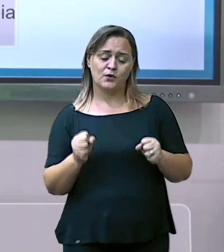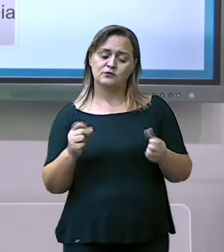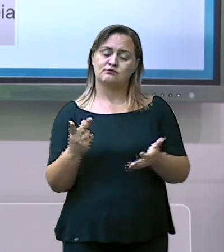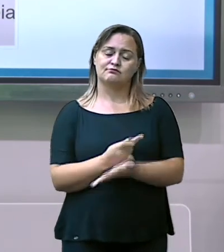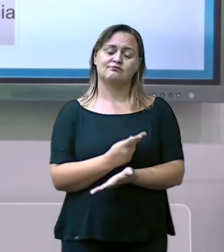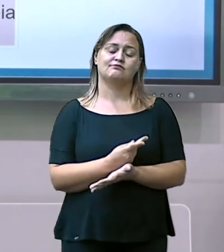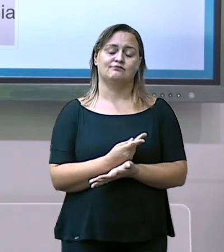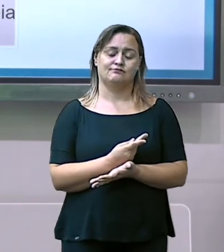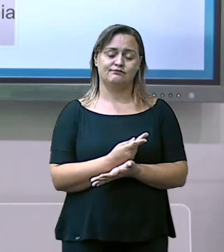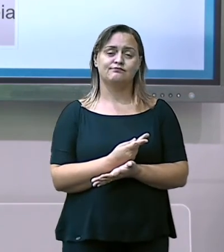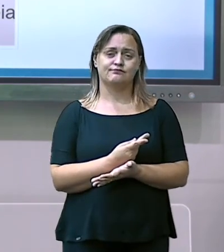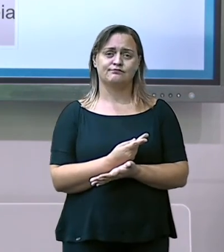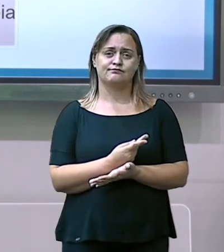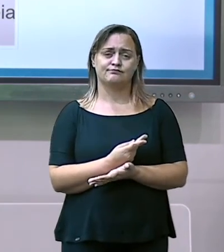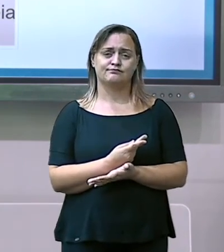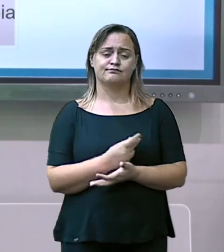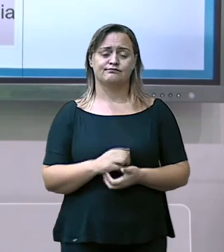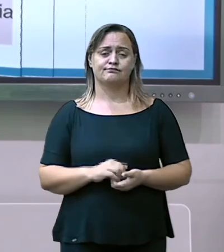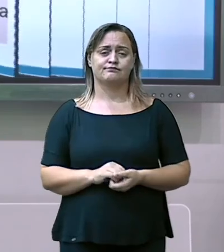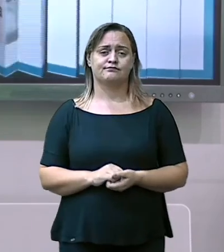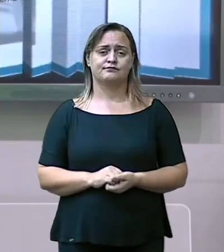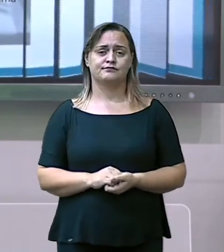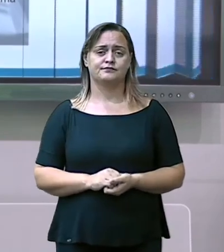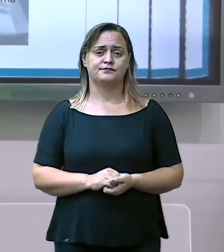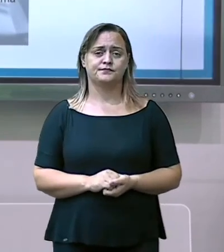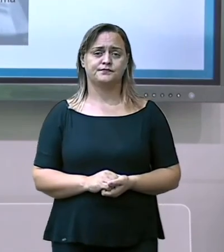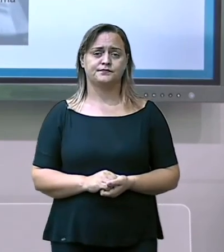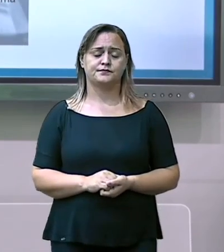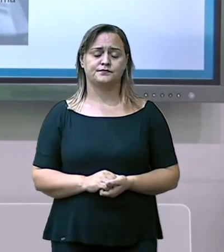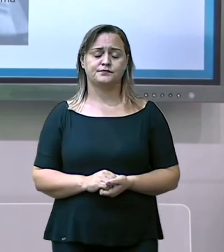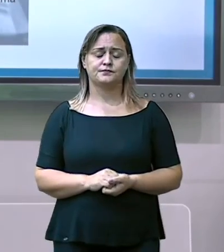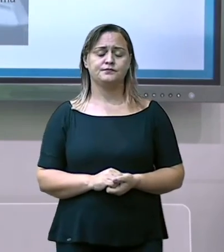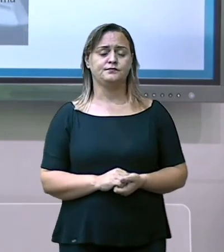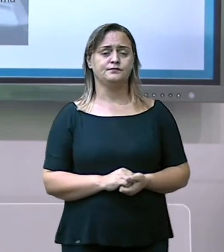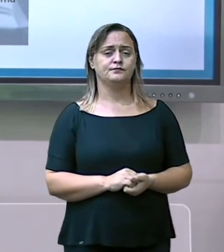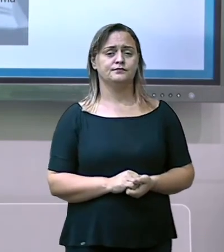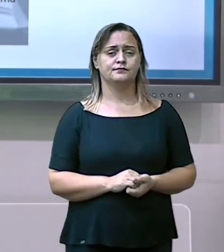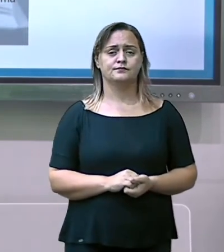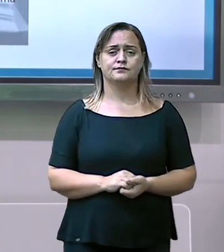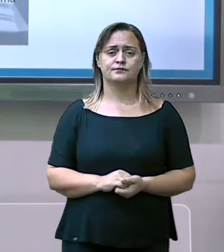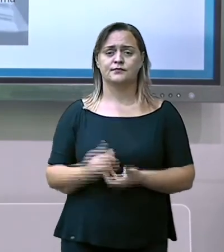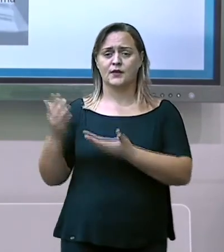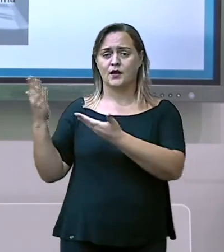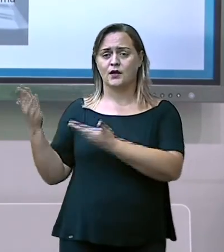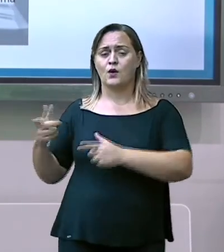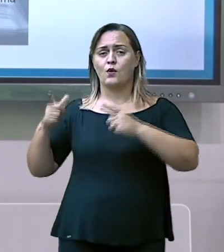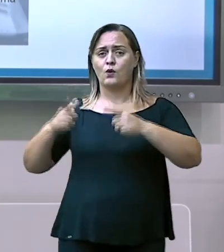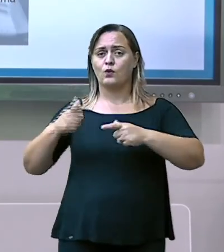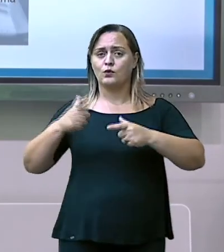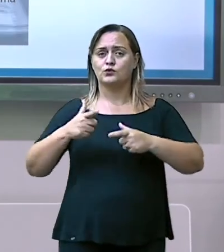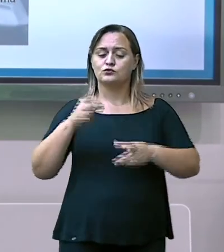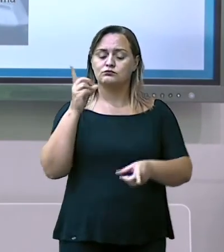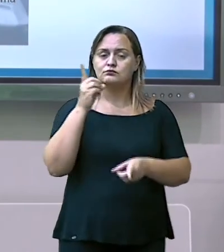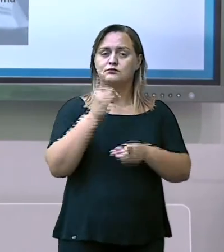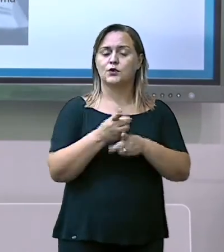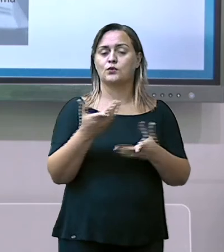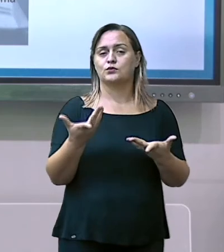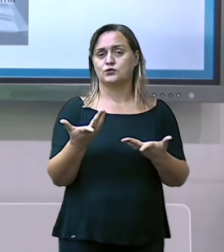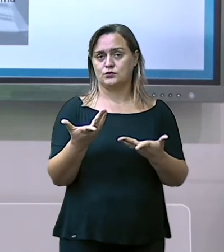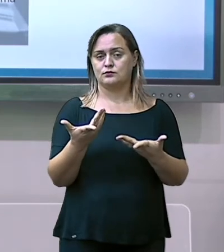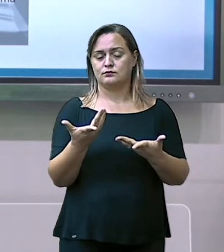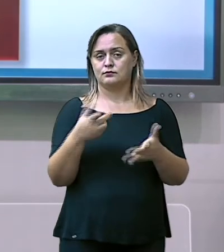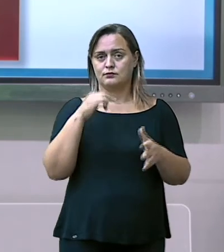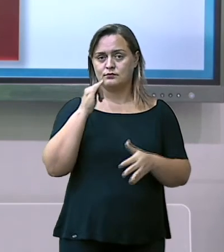graves consequências. E aqui as fontes onde nós tiramos o material.